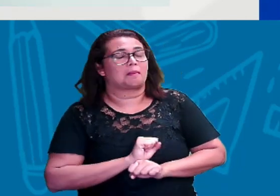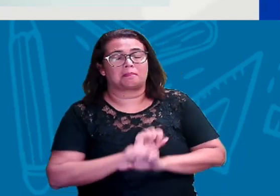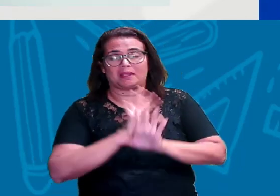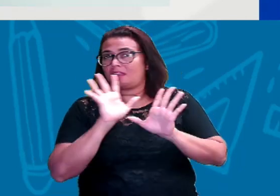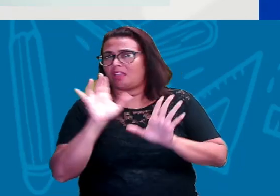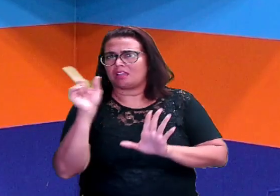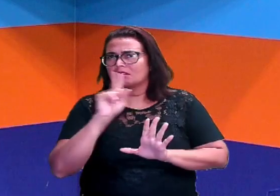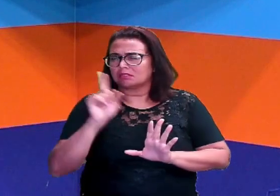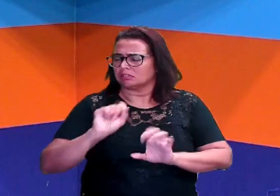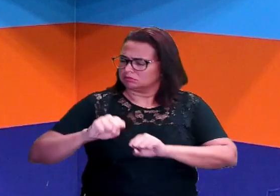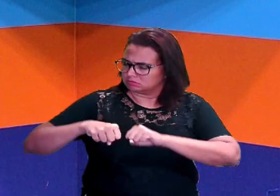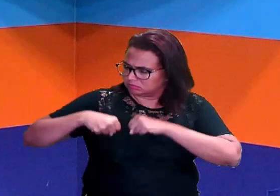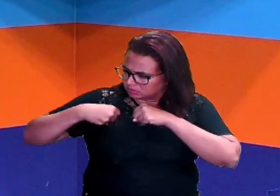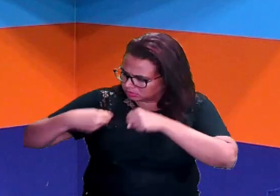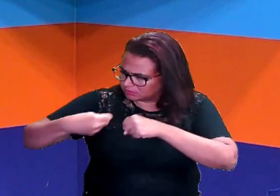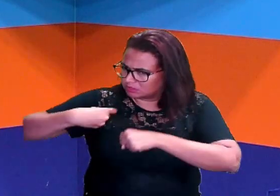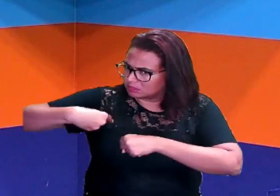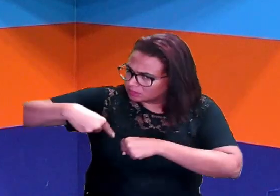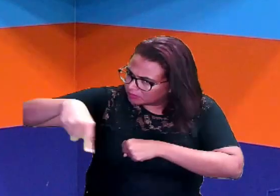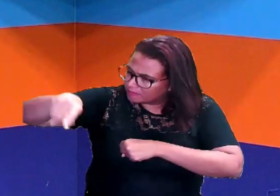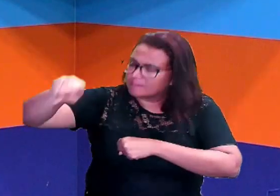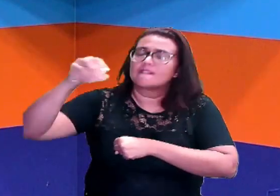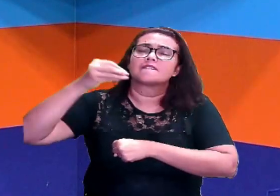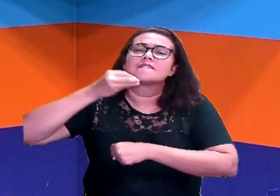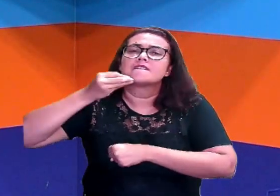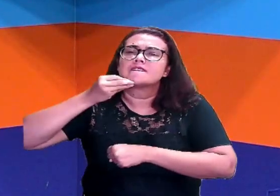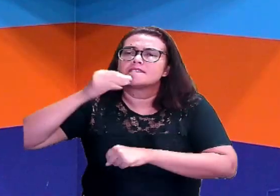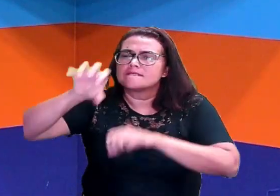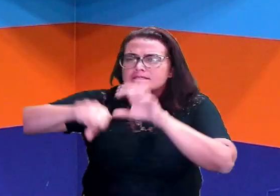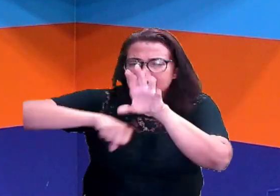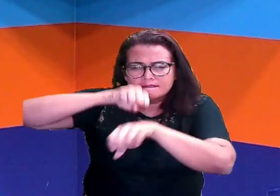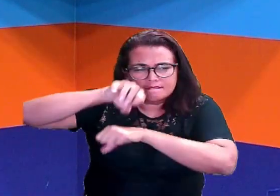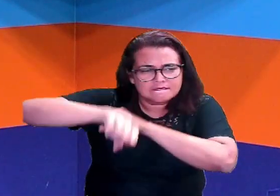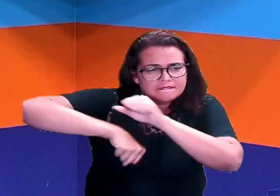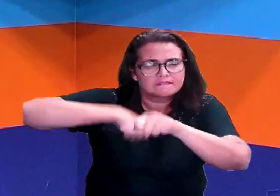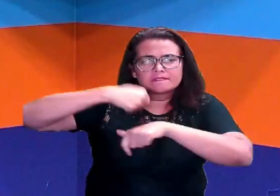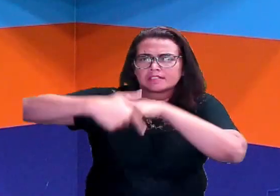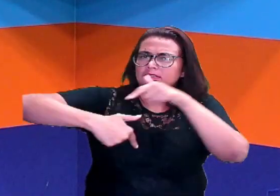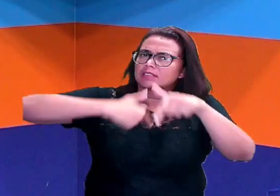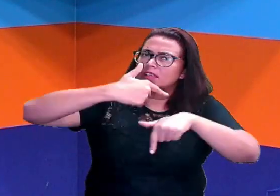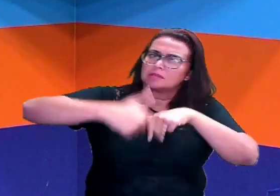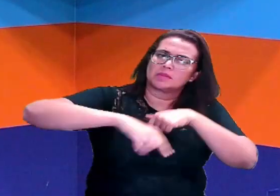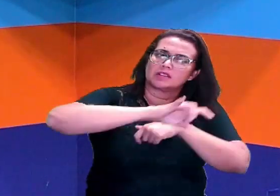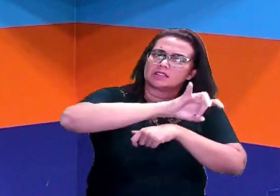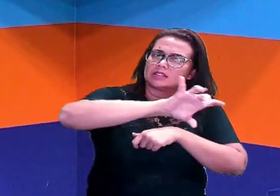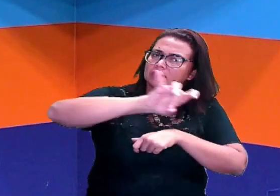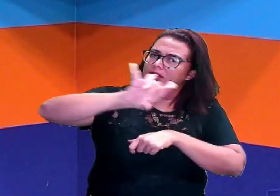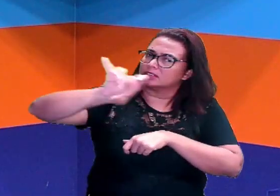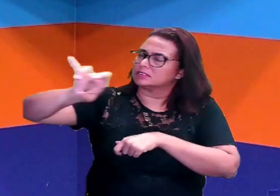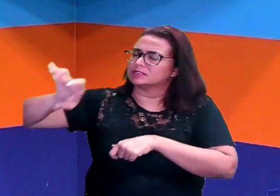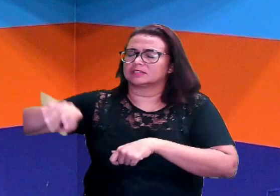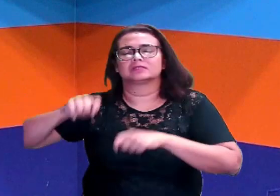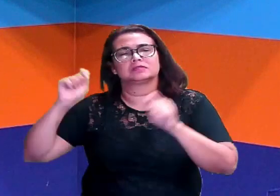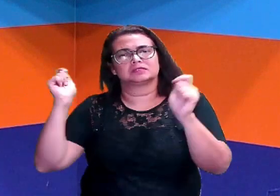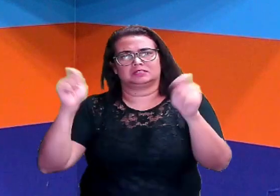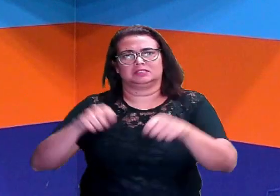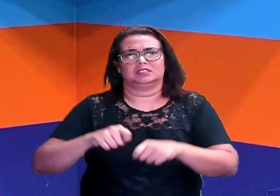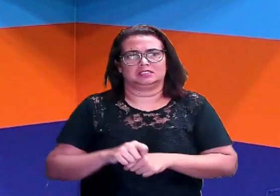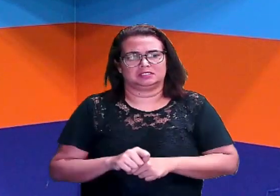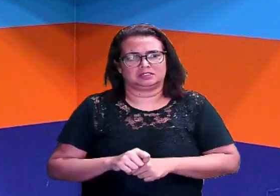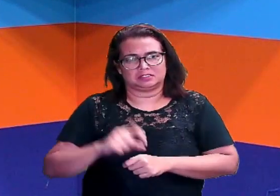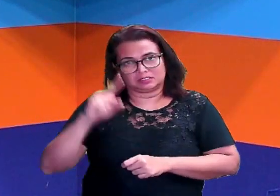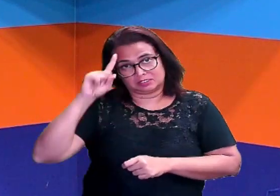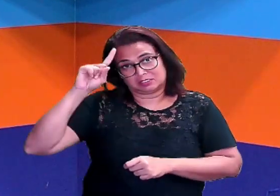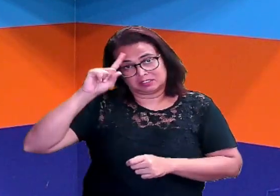oportunidades. Então, você aí de casa, vai criar a cada dia oportunidades diferentes. Vai